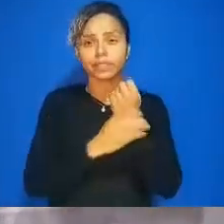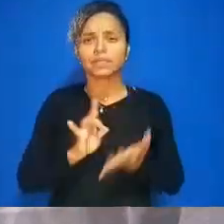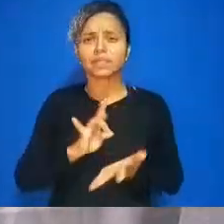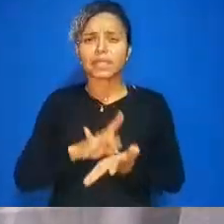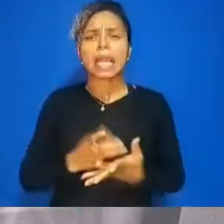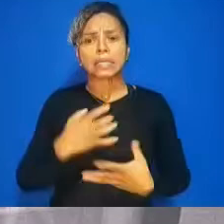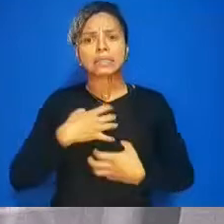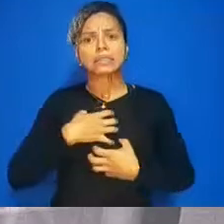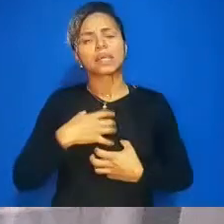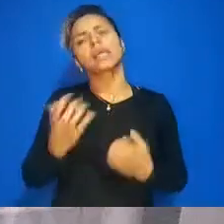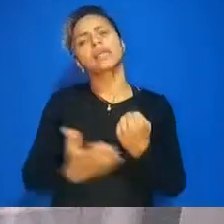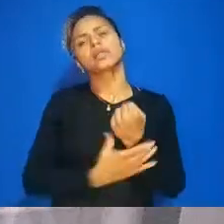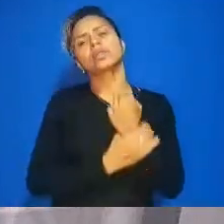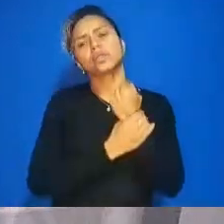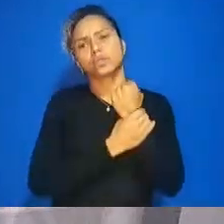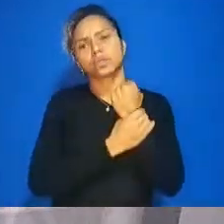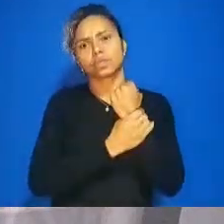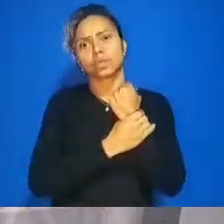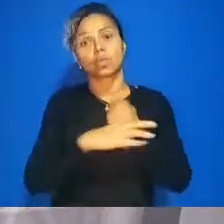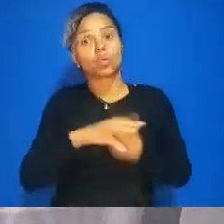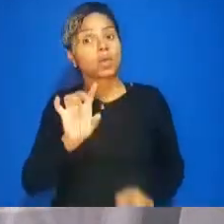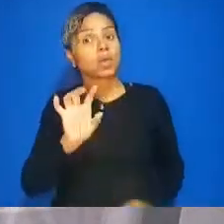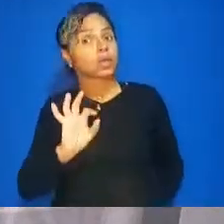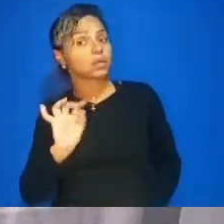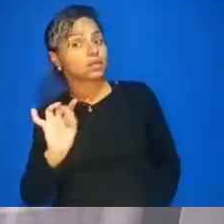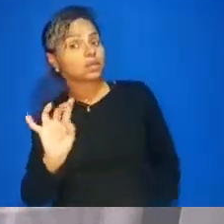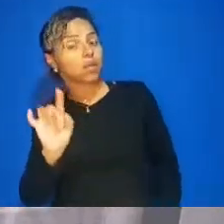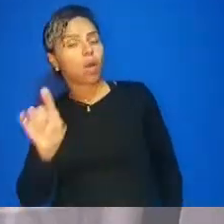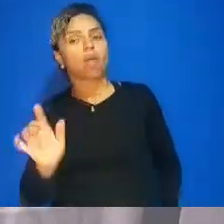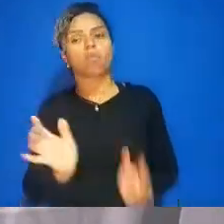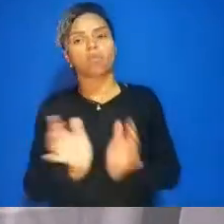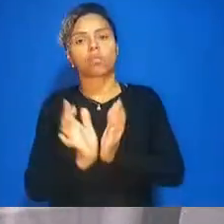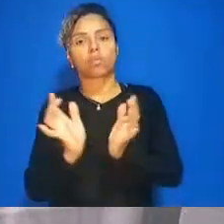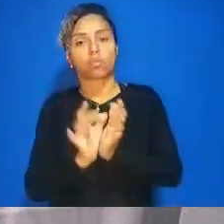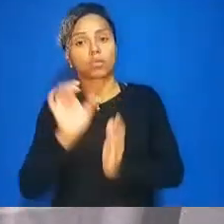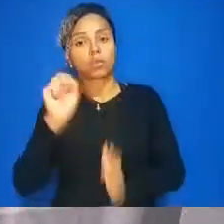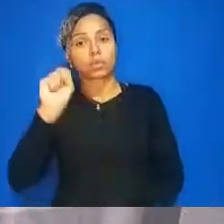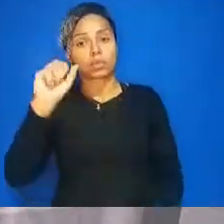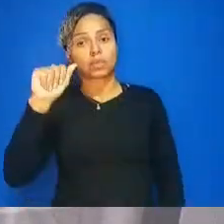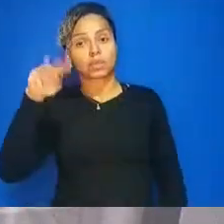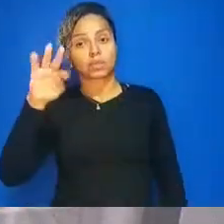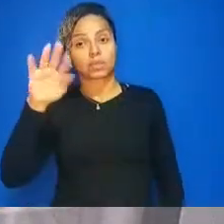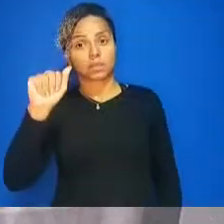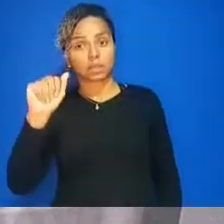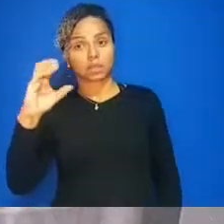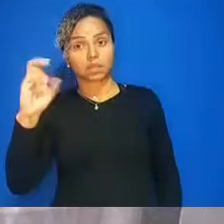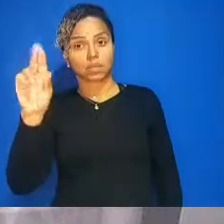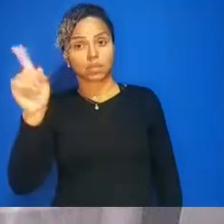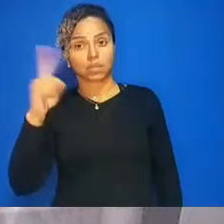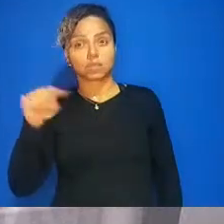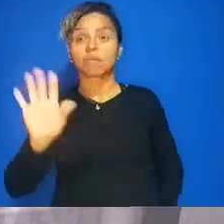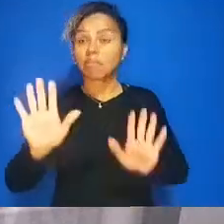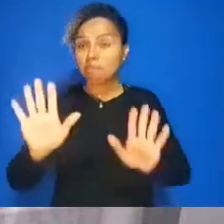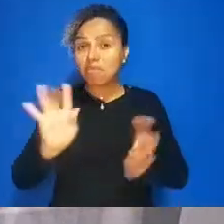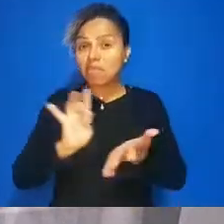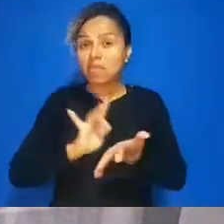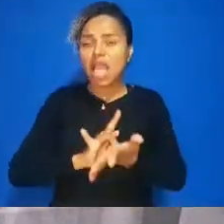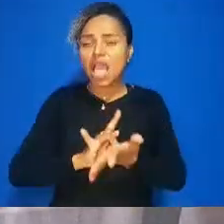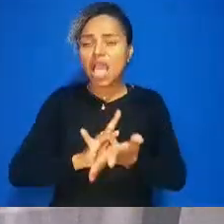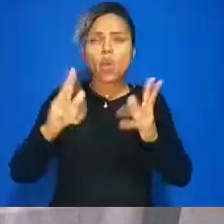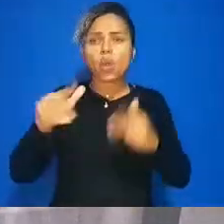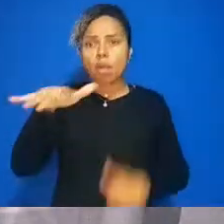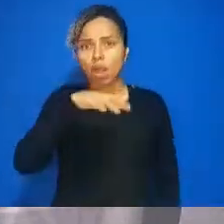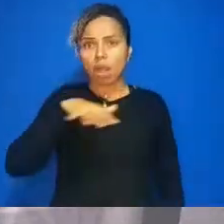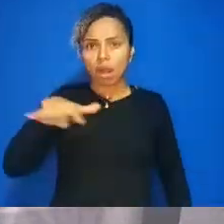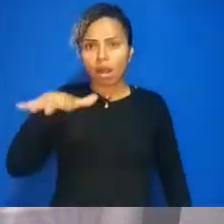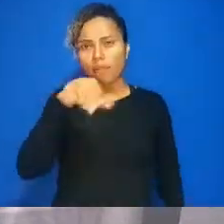não só para a comunidade de Santa Cruz mas praticamente para toda a região norte os distritos ali o